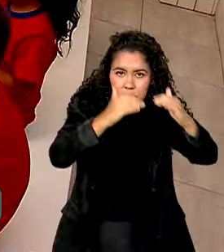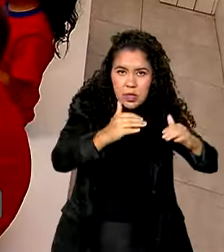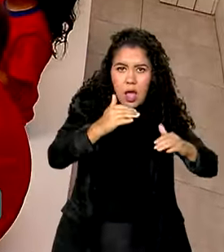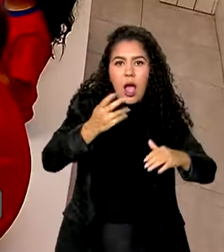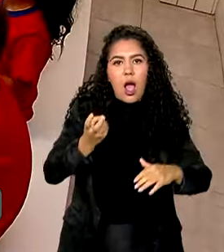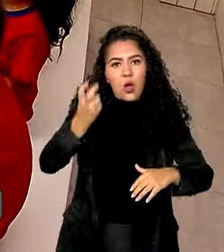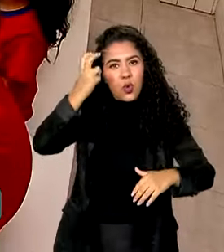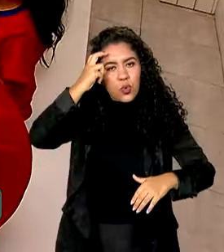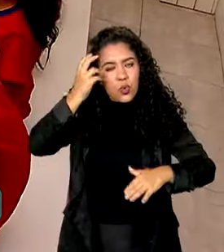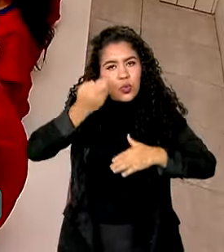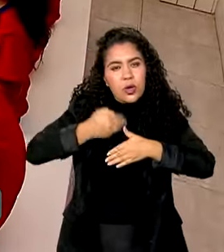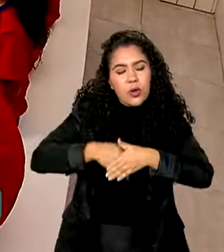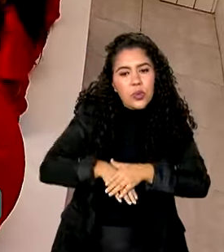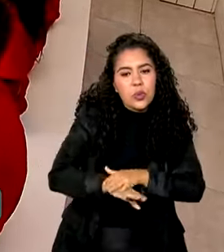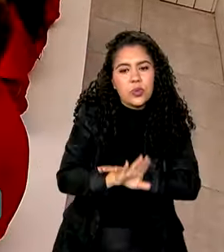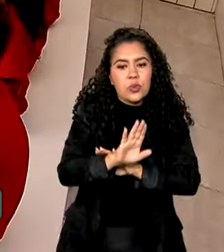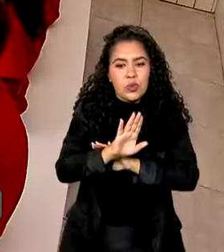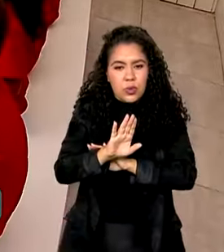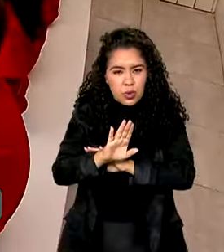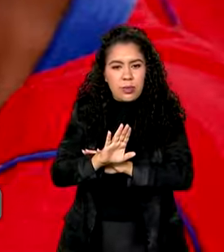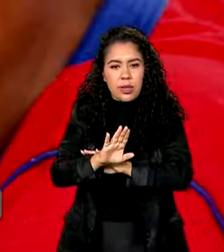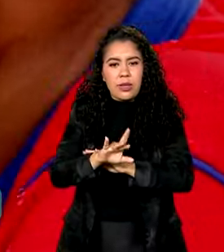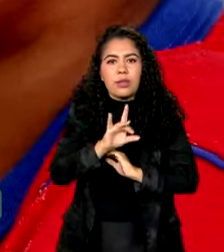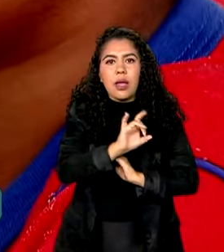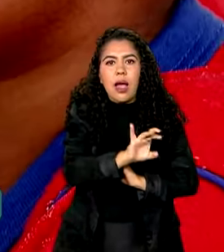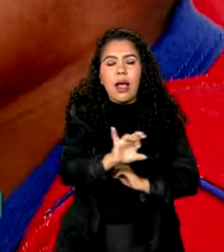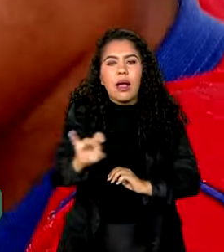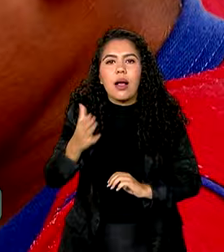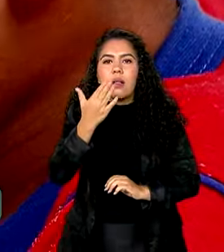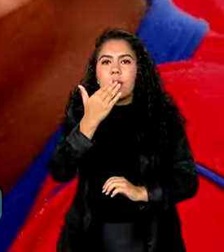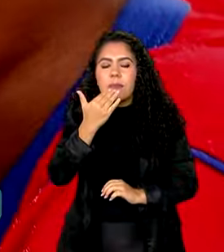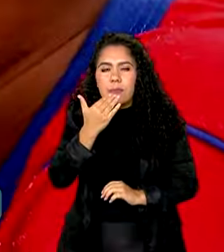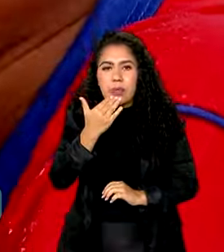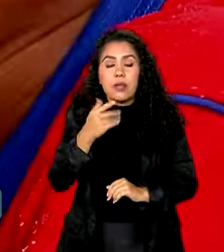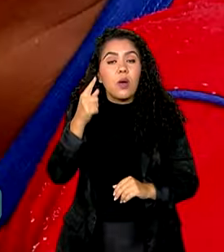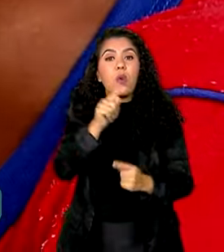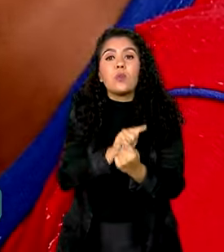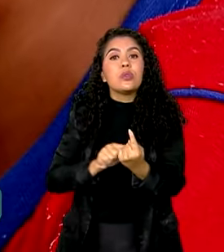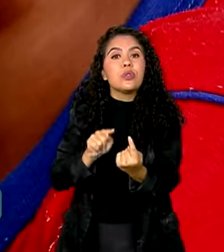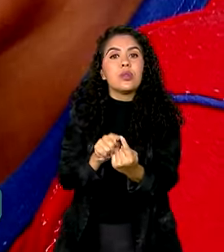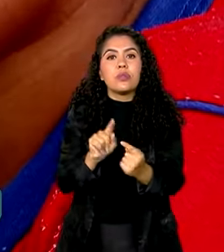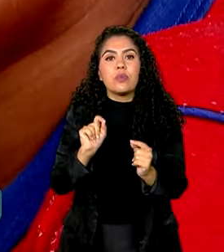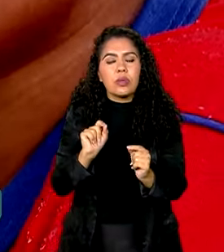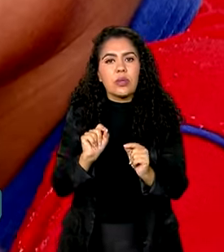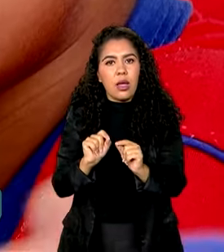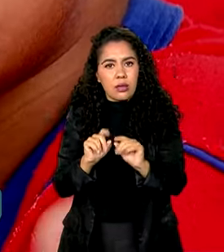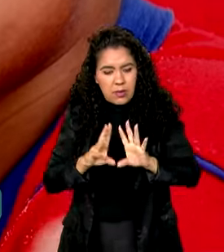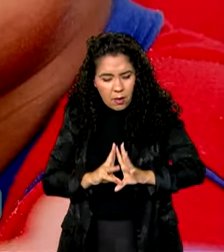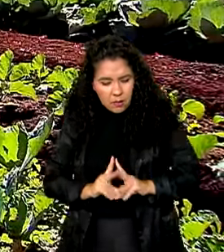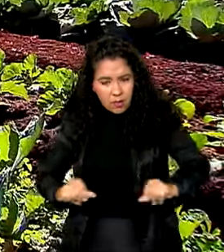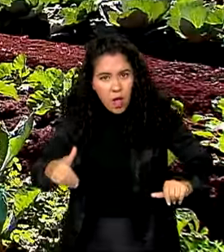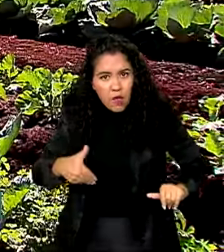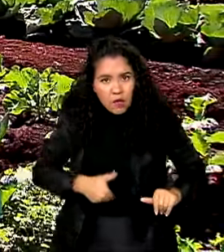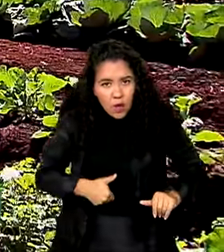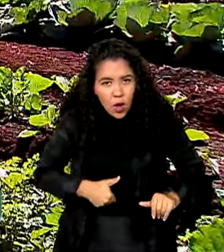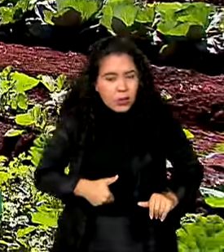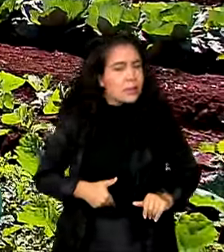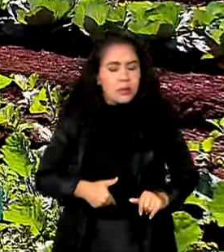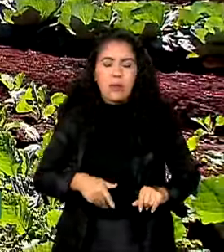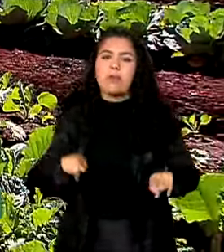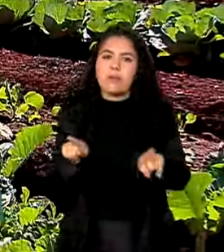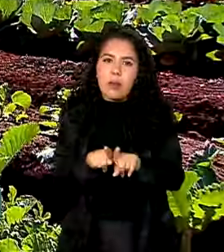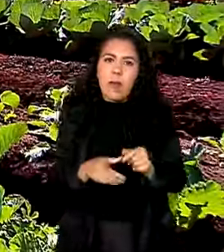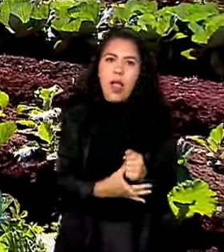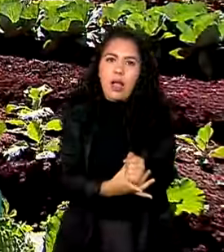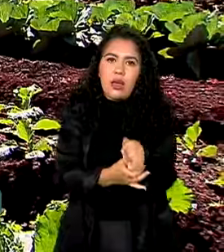e os hábitos alimentares de cada região. E a ideia não é apenas matar a fome nas escolas, mas garantir